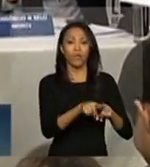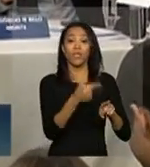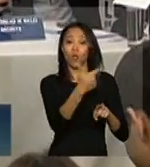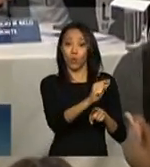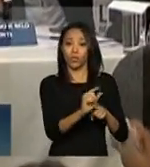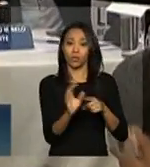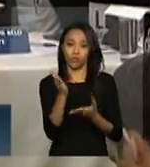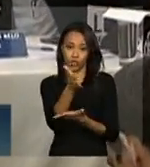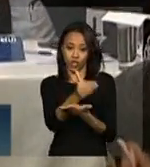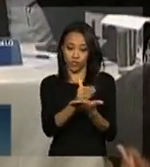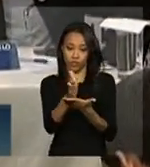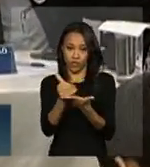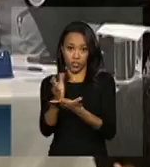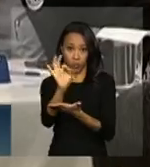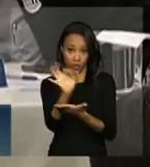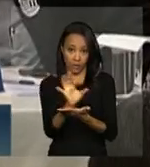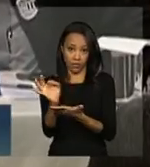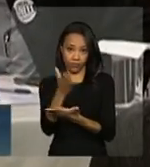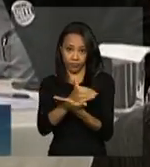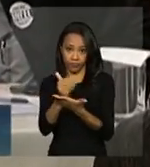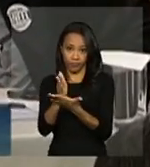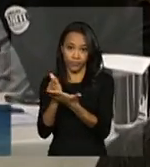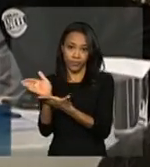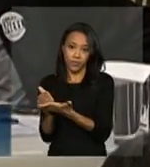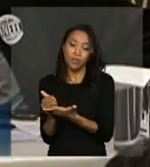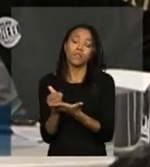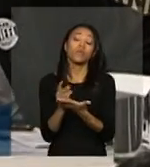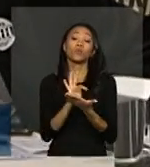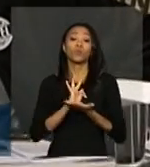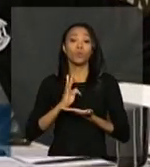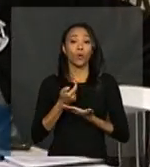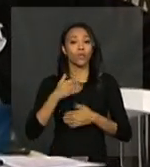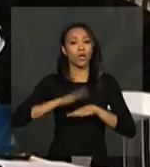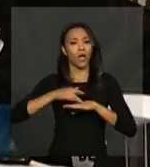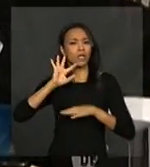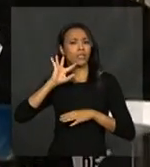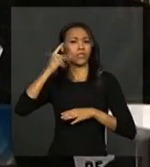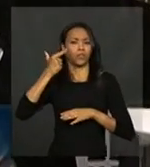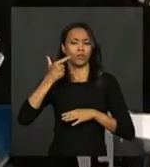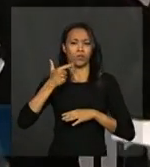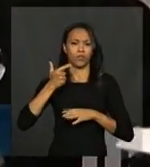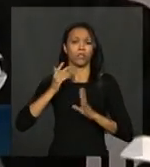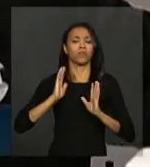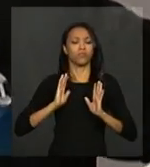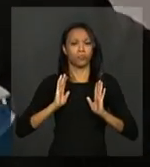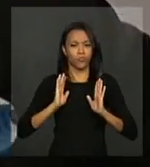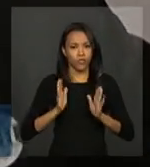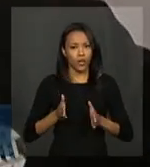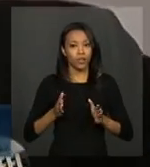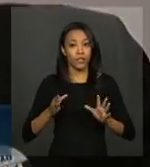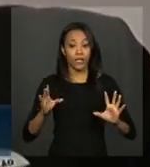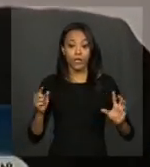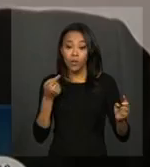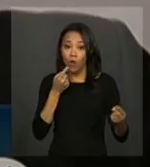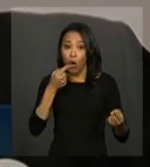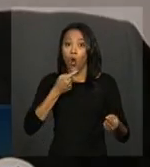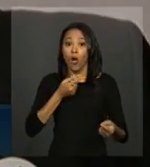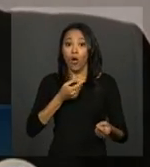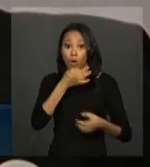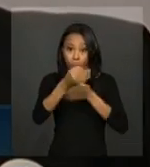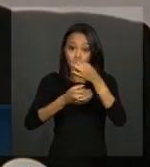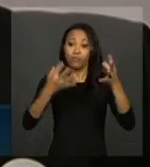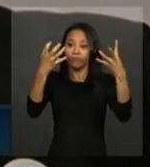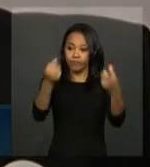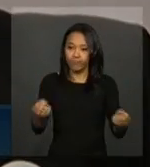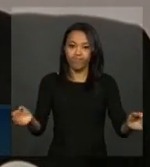existe um acordo acionista, todas as decisões, elas têm que ser tomadas por consenso. Então,